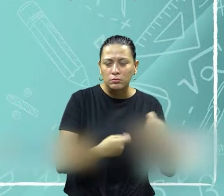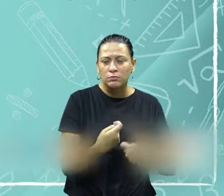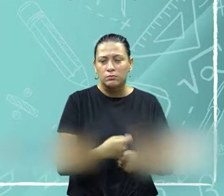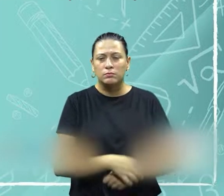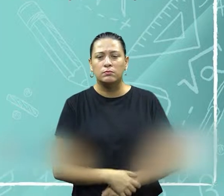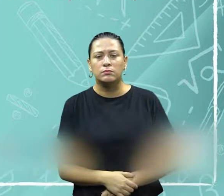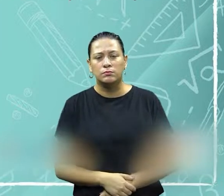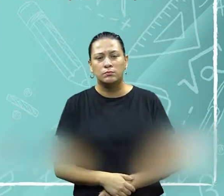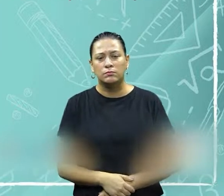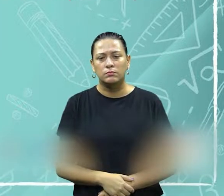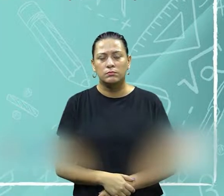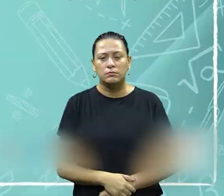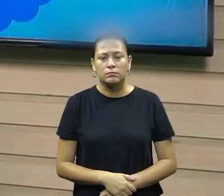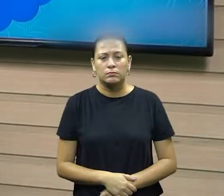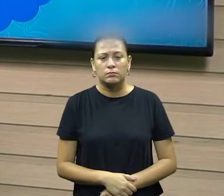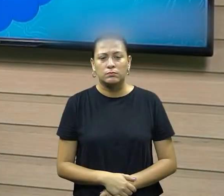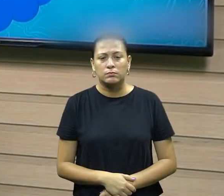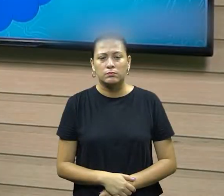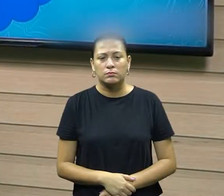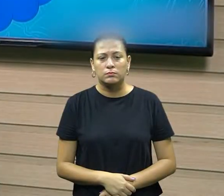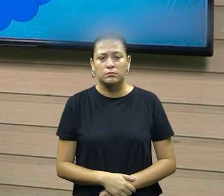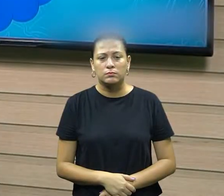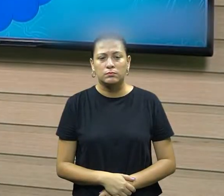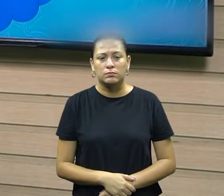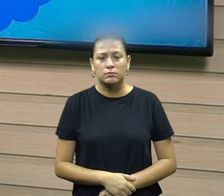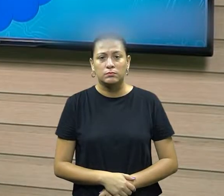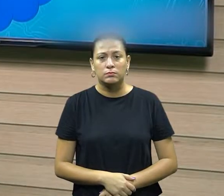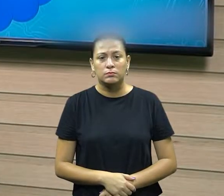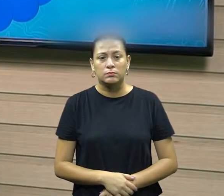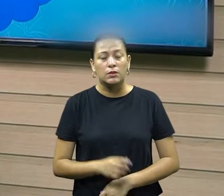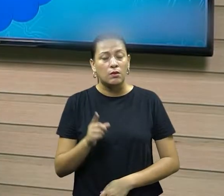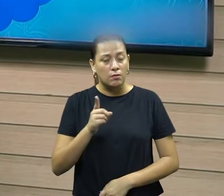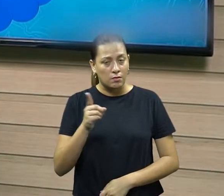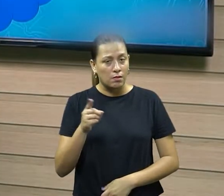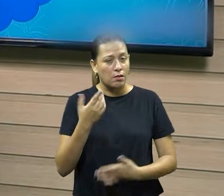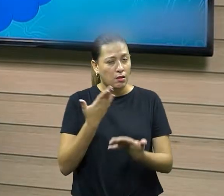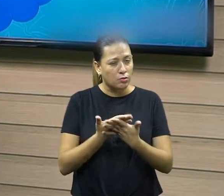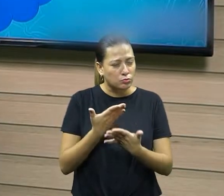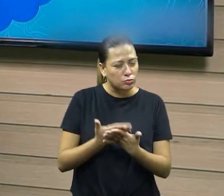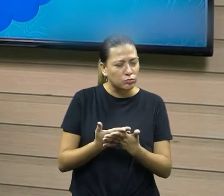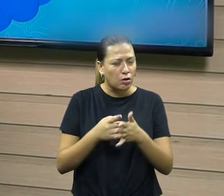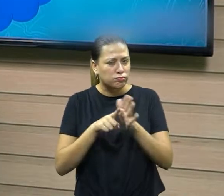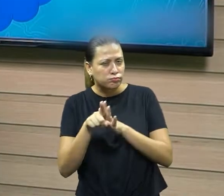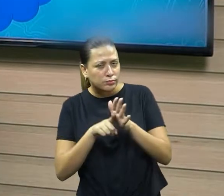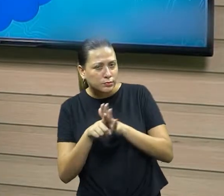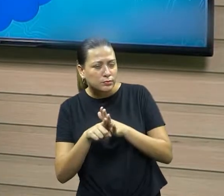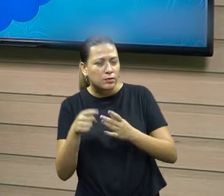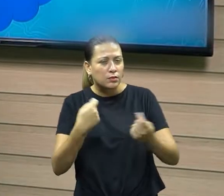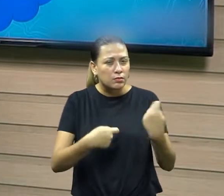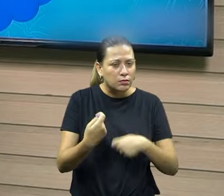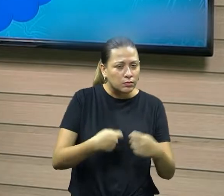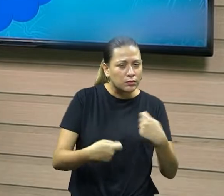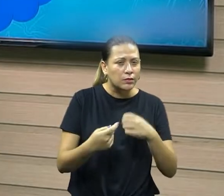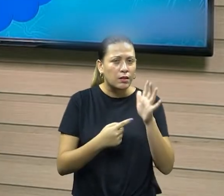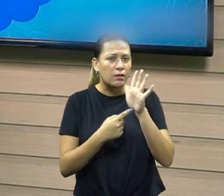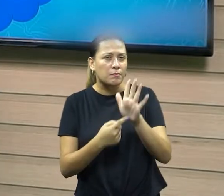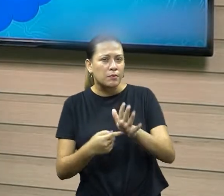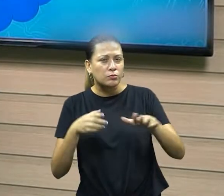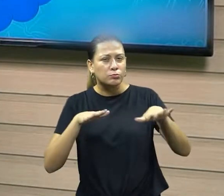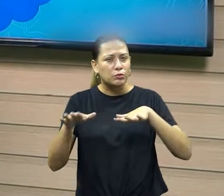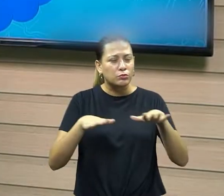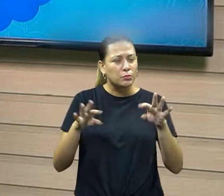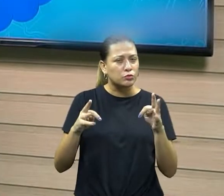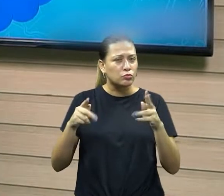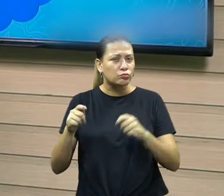negociação. então, a Taja, estudando essa questão da negociação, repara que ela trouxe para você essa questão do